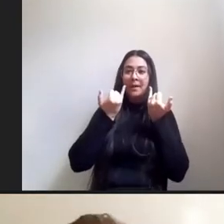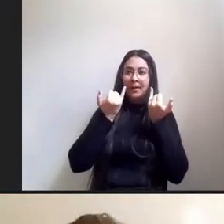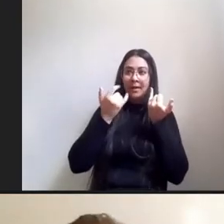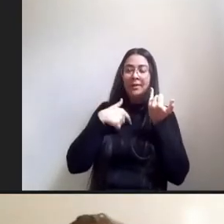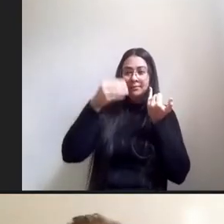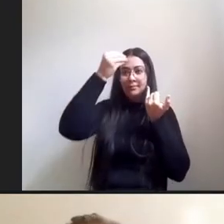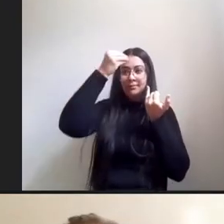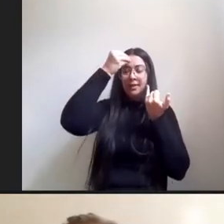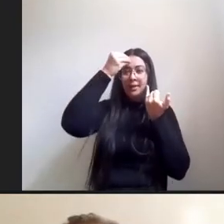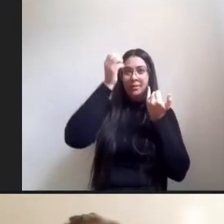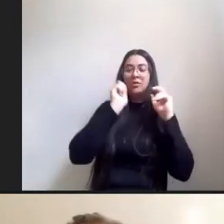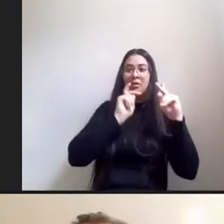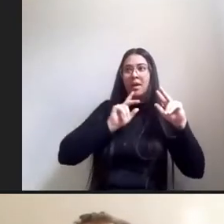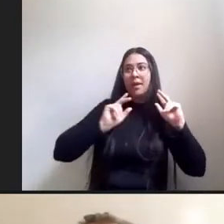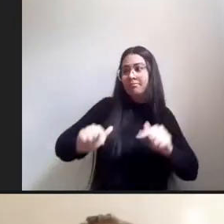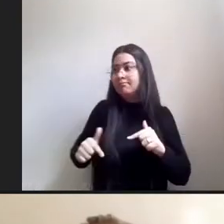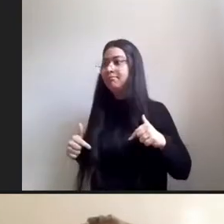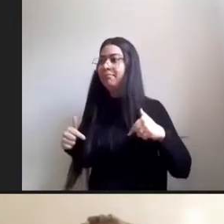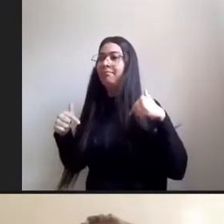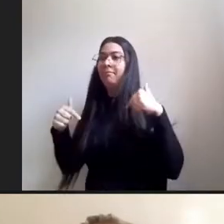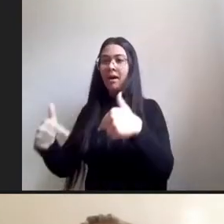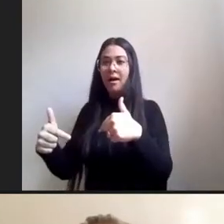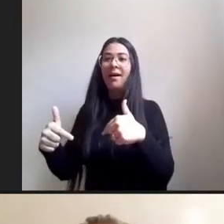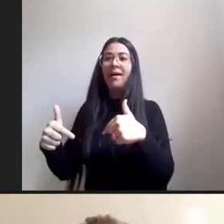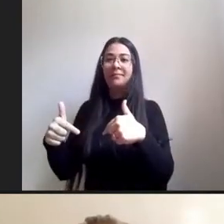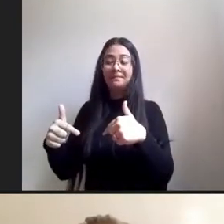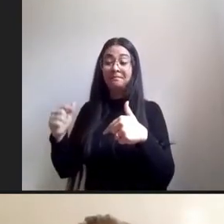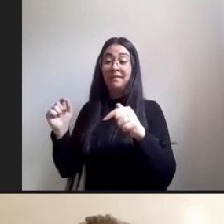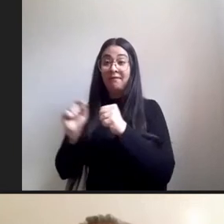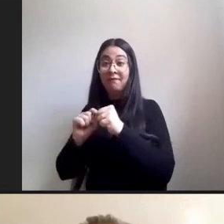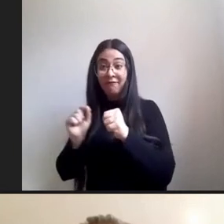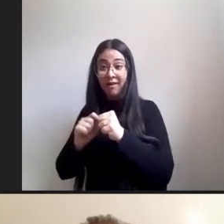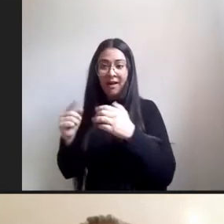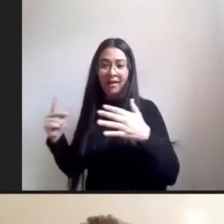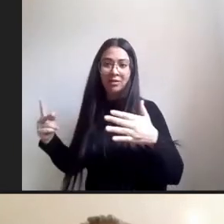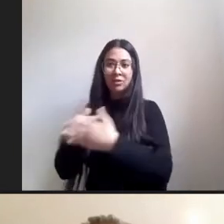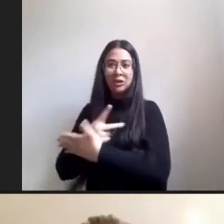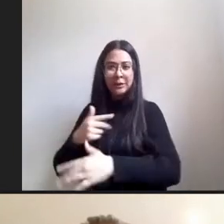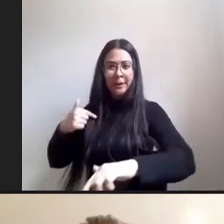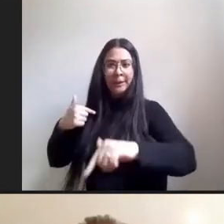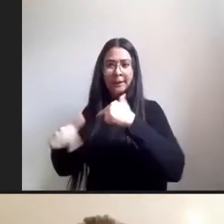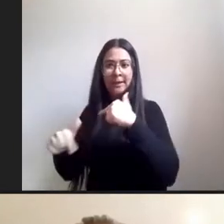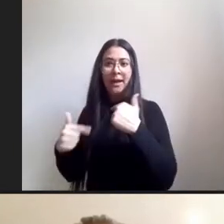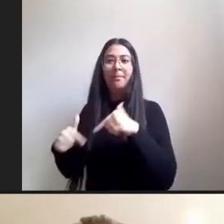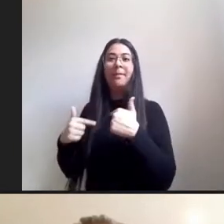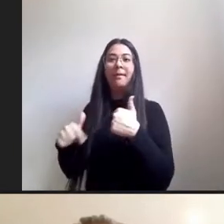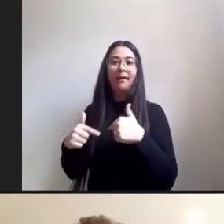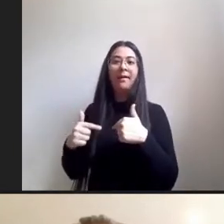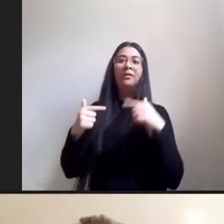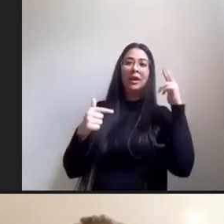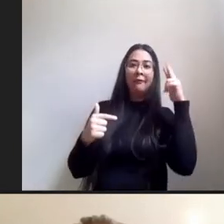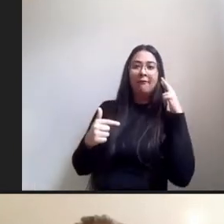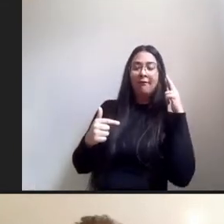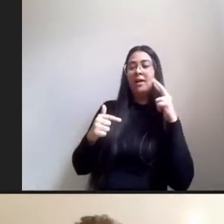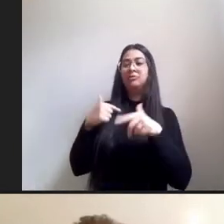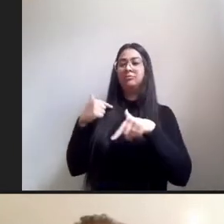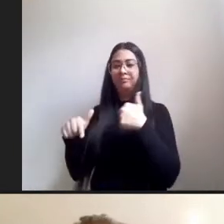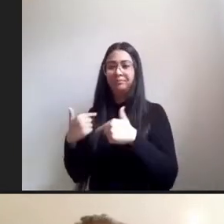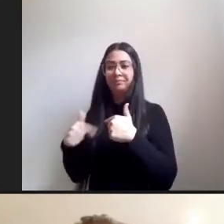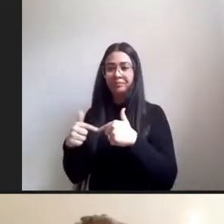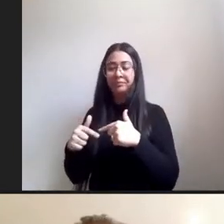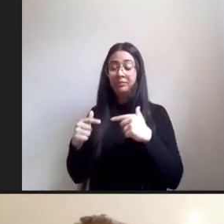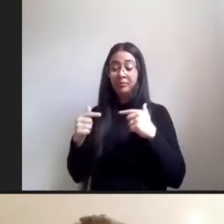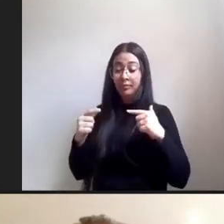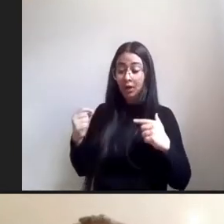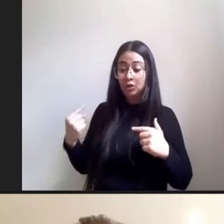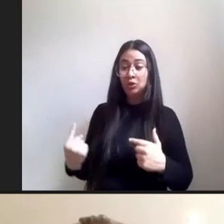aceita o desafio de experimentar algumas mudanças de provocar algumas mudanças de colocar alguns sujeitos